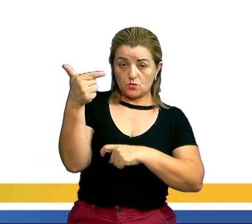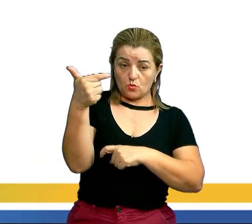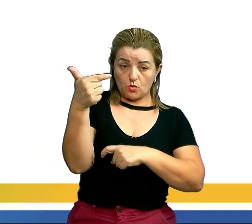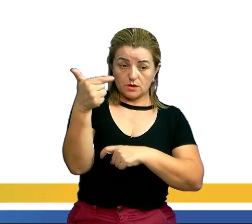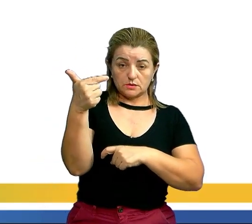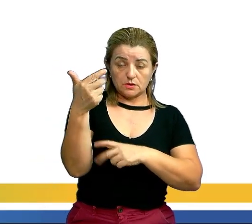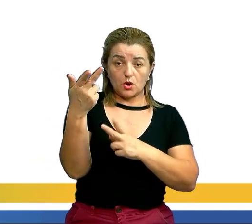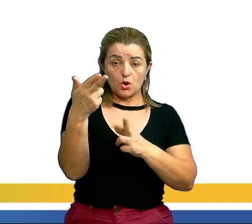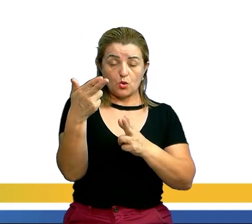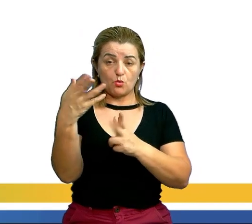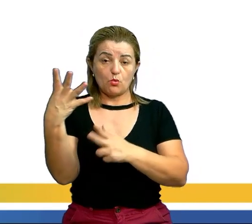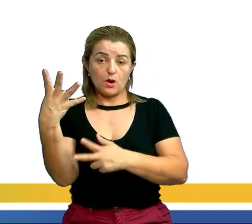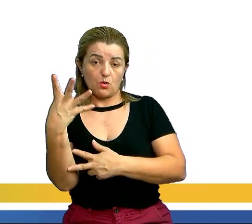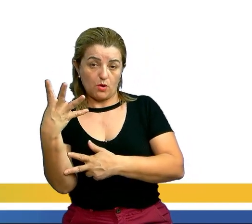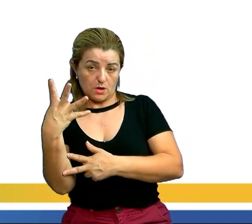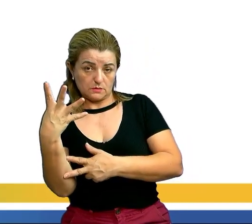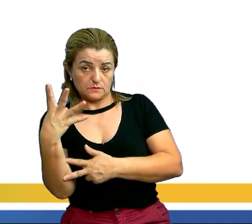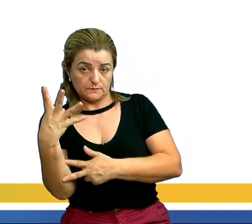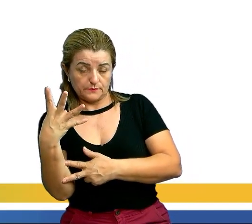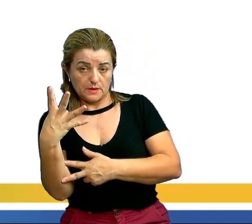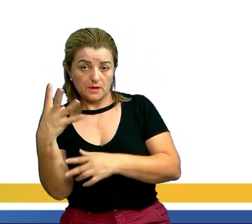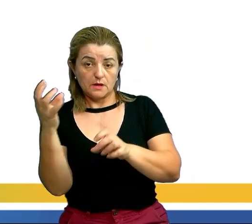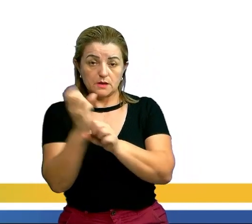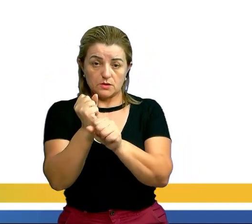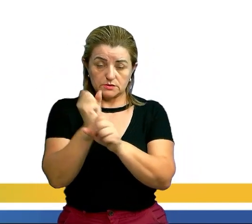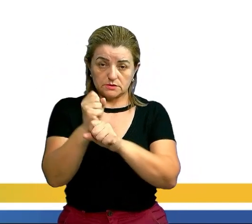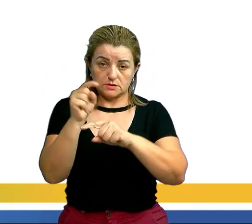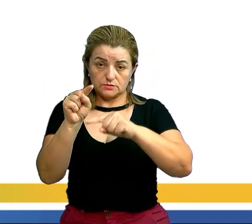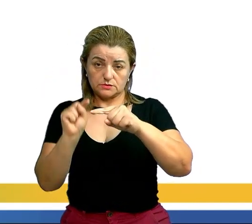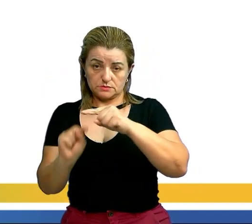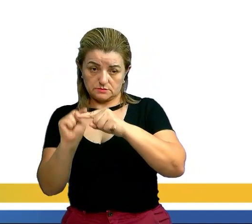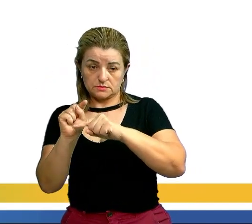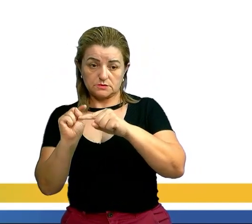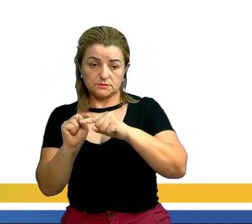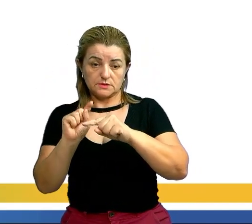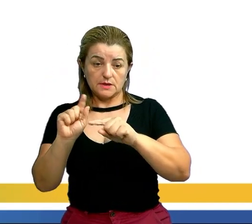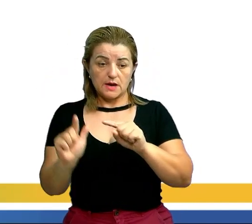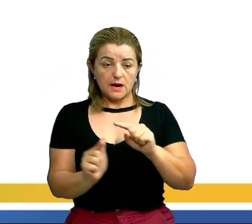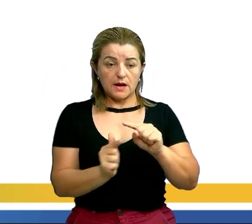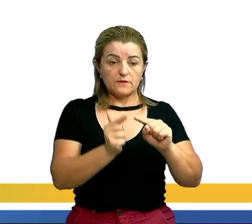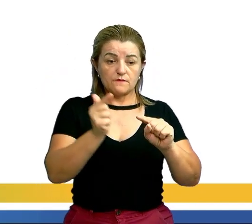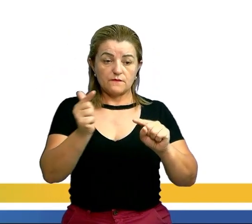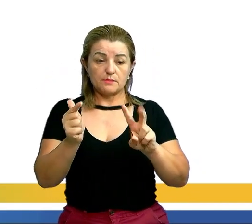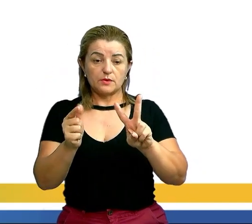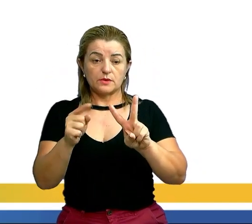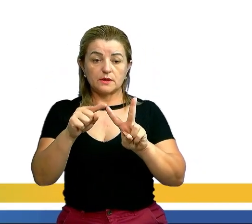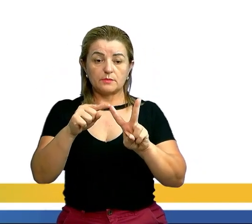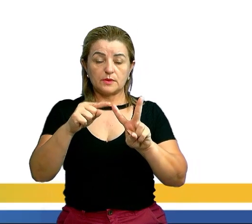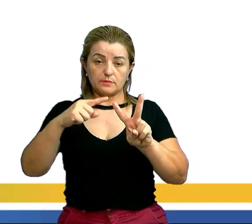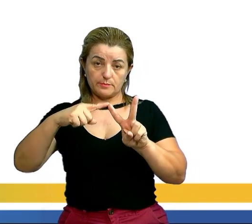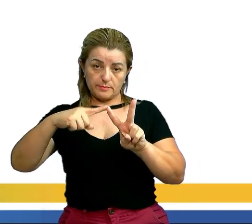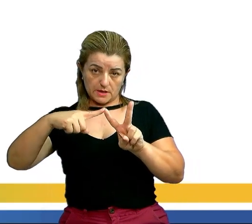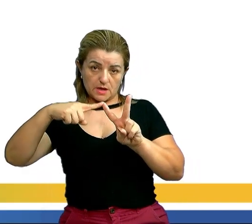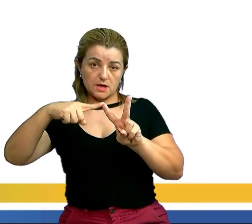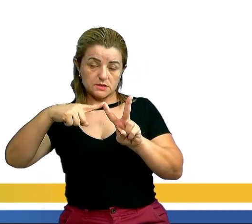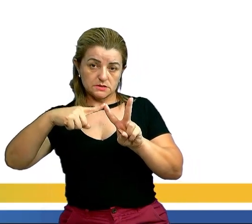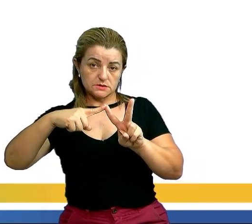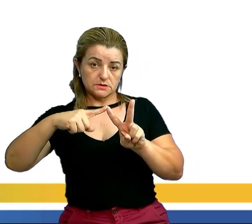quadrado é igual a 4, que é o resultado da divisão. Esse quadrado passa como raiz. Vai mais ou menos raiz de quadrada